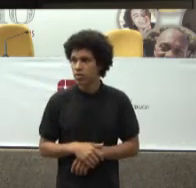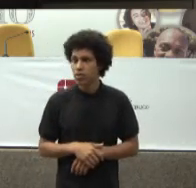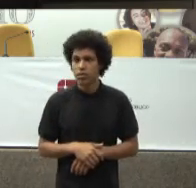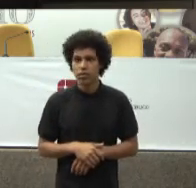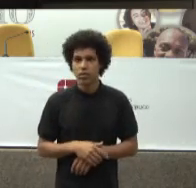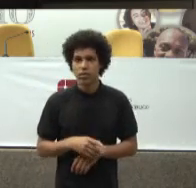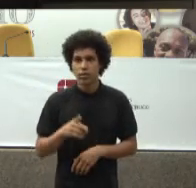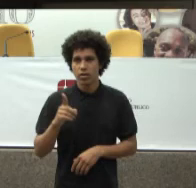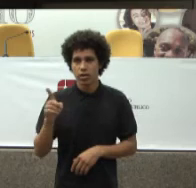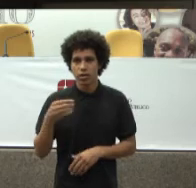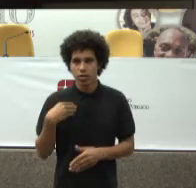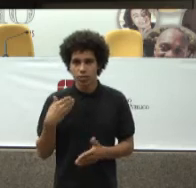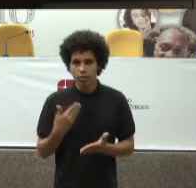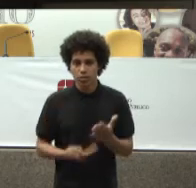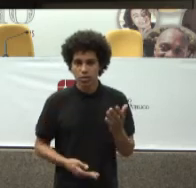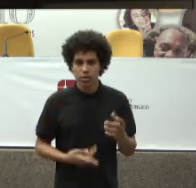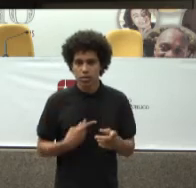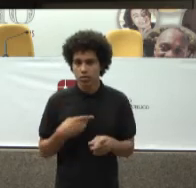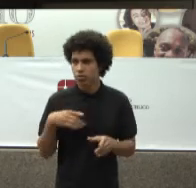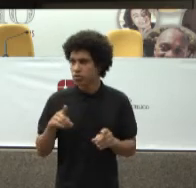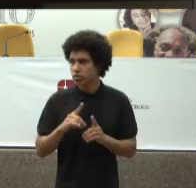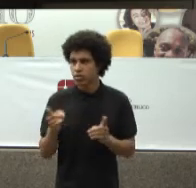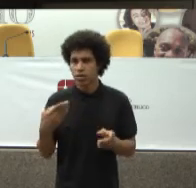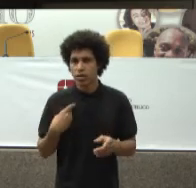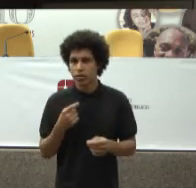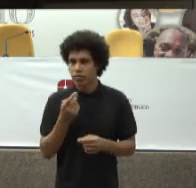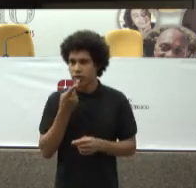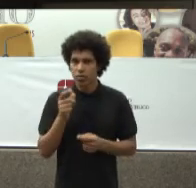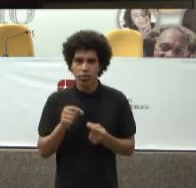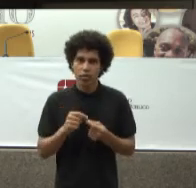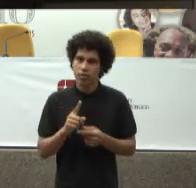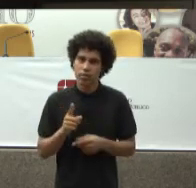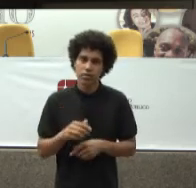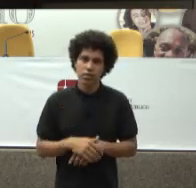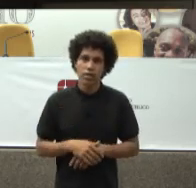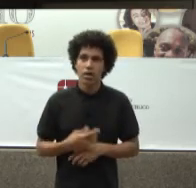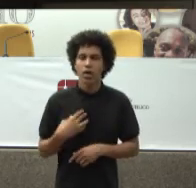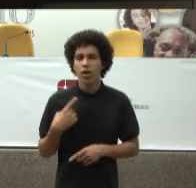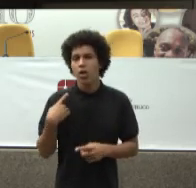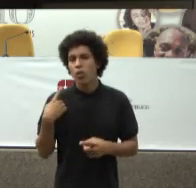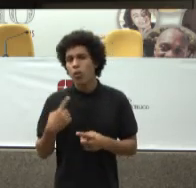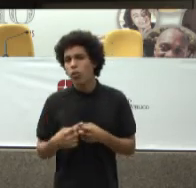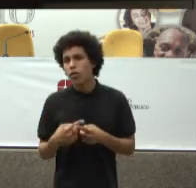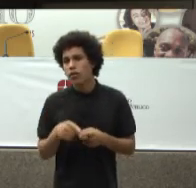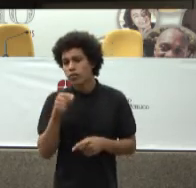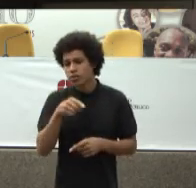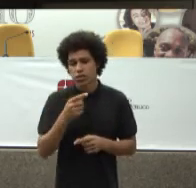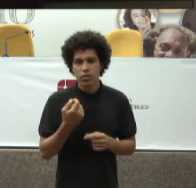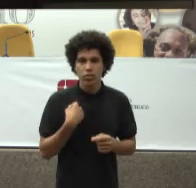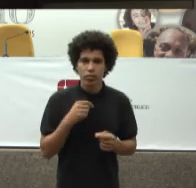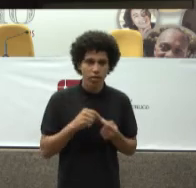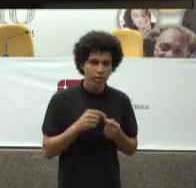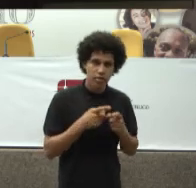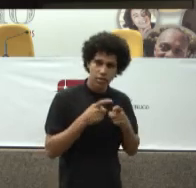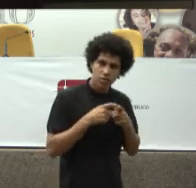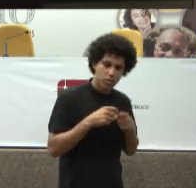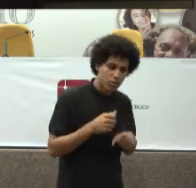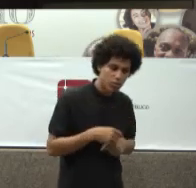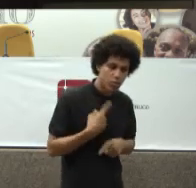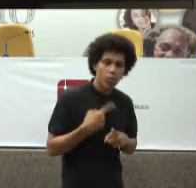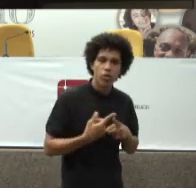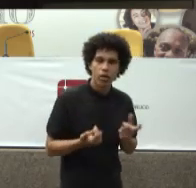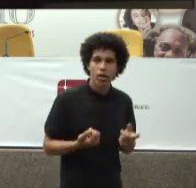agendada E o cirurgião falou Não, não vou fazer Mas por que doutor? Porque o seu caso Não é de câncer Não vou fazer Pode ir embora Só vou fazer o de câncer